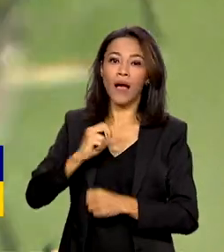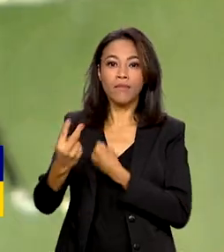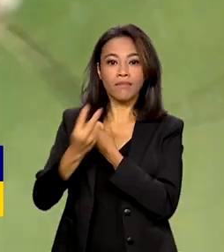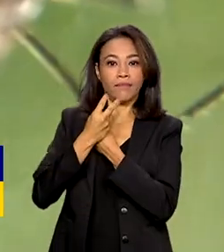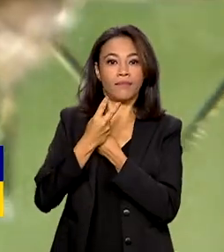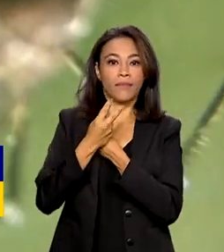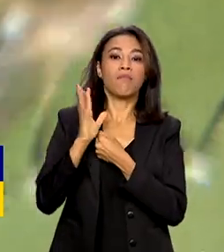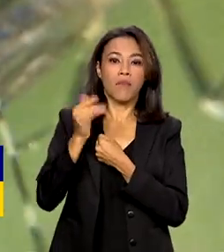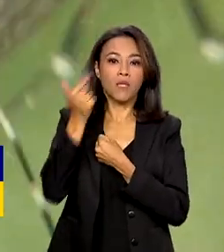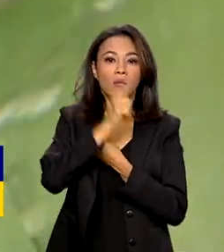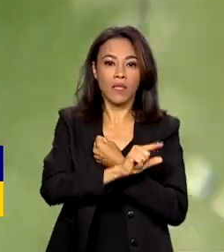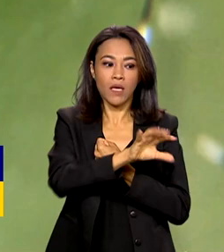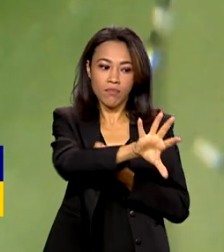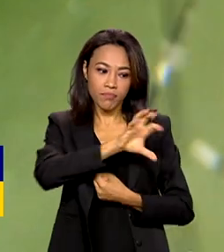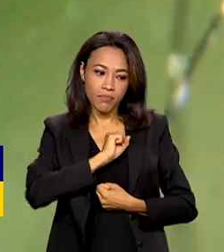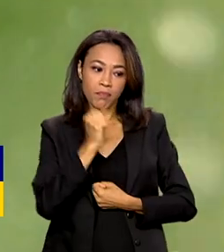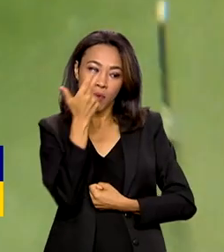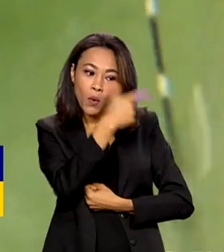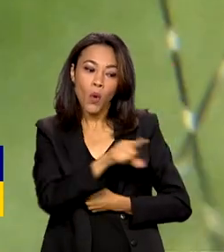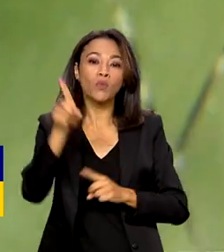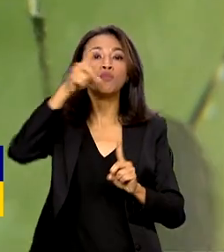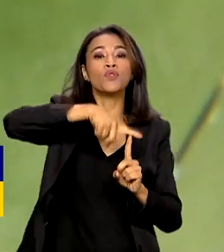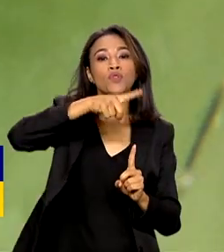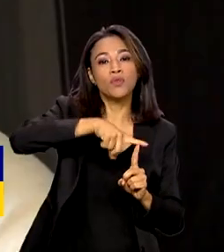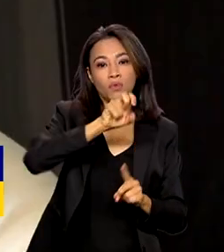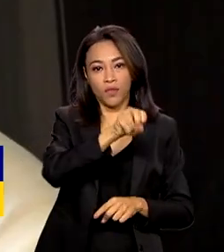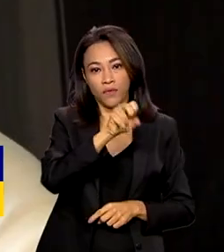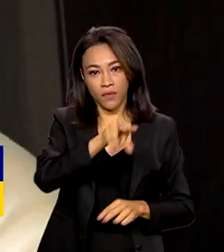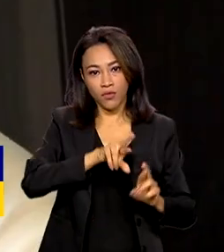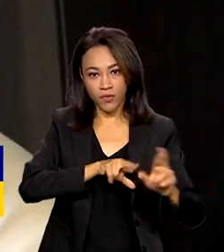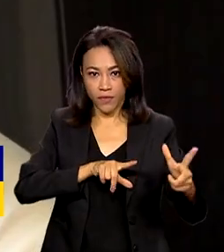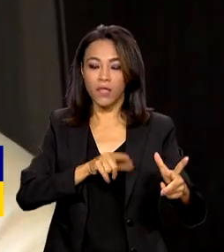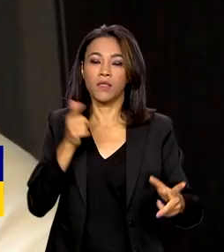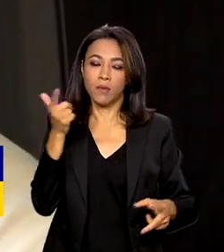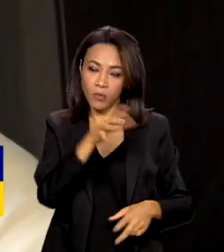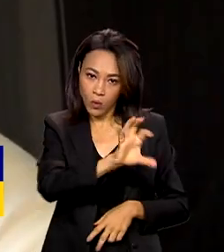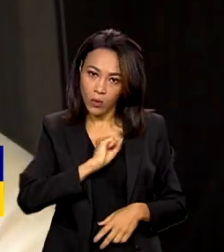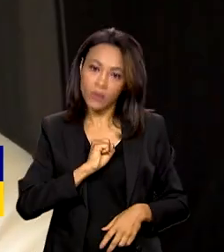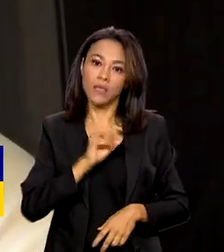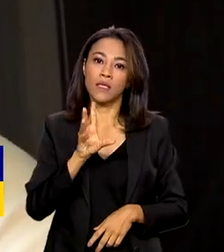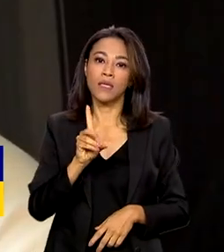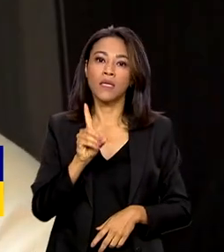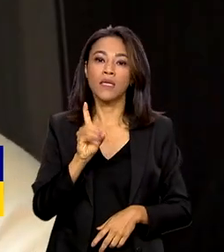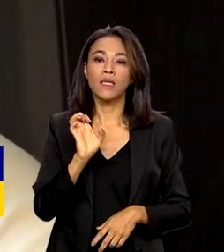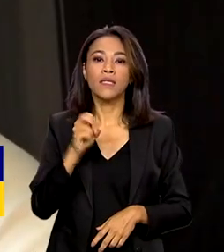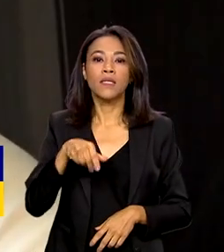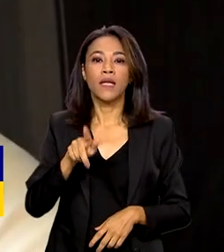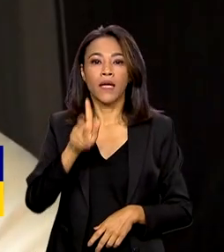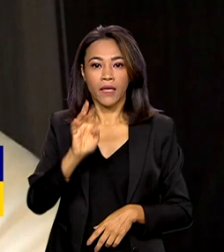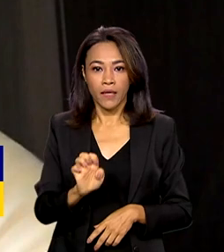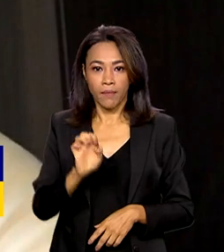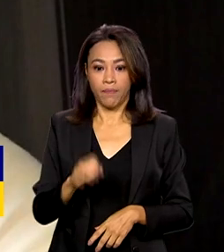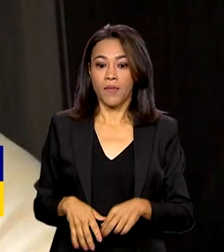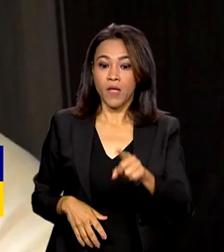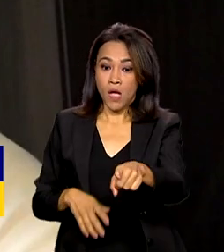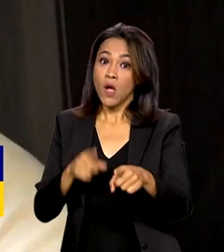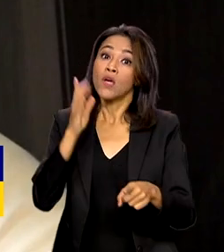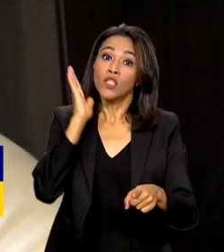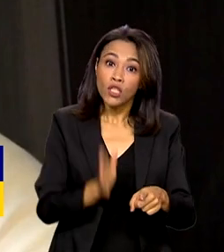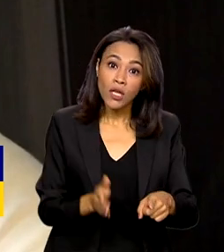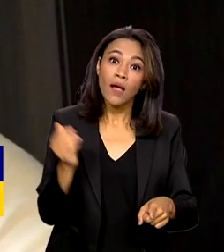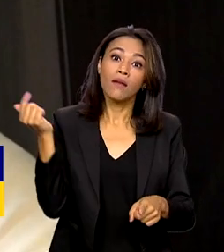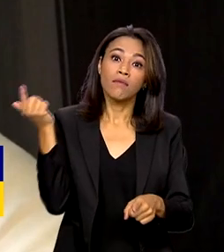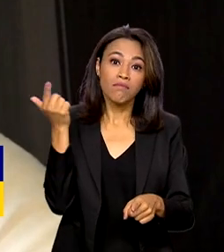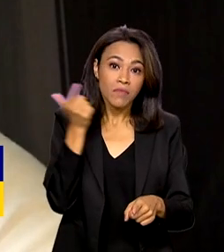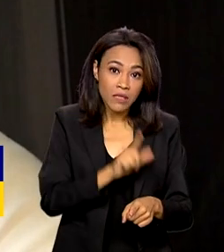contrair dengue por um sorotipo diferente. A segunda vez que você tem dengue, existe uma possibilidade maior de fazer uma doença